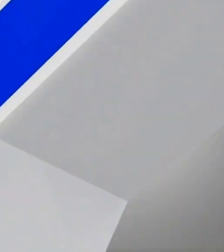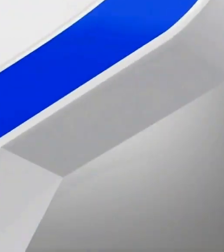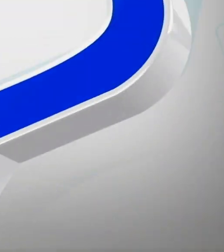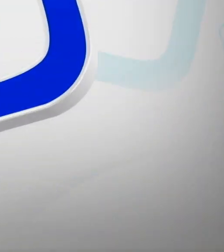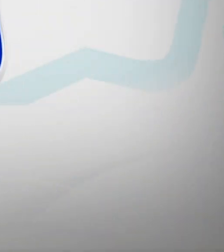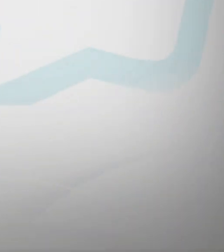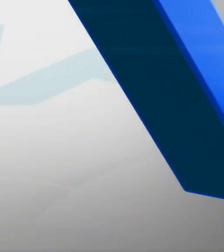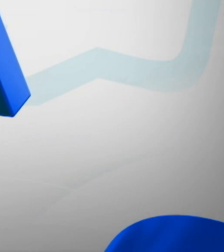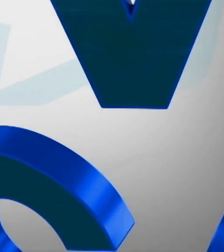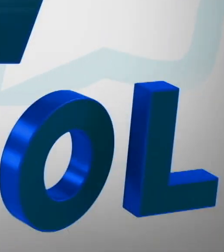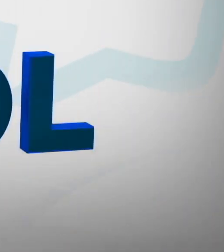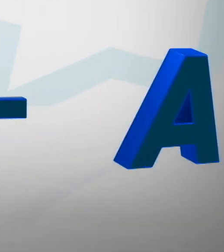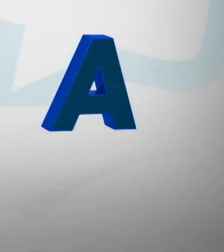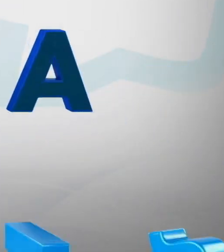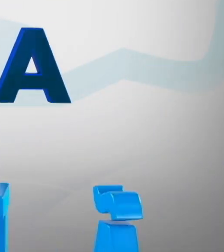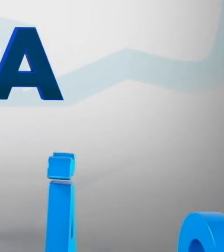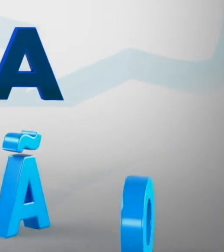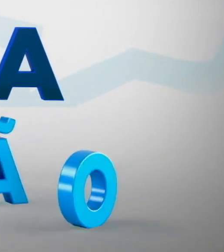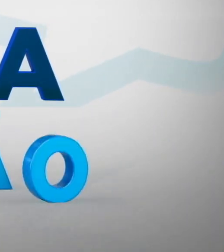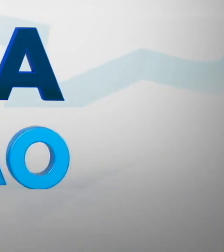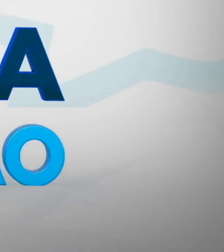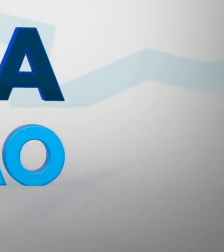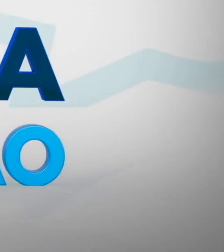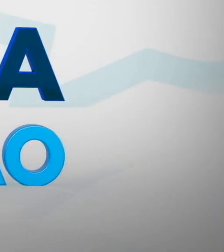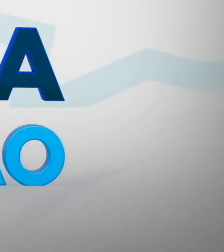Tchau, tchau!